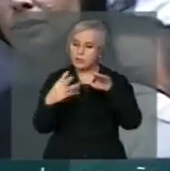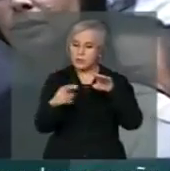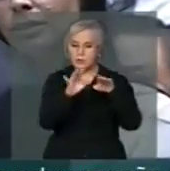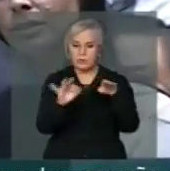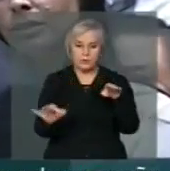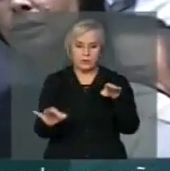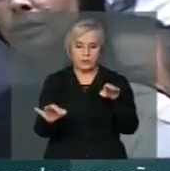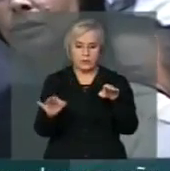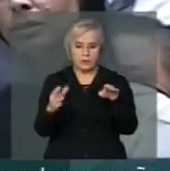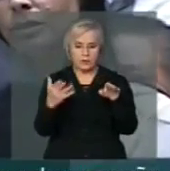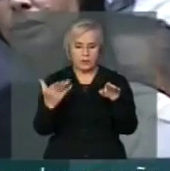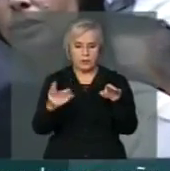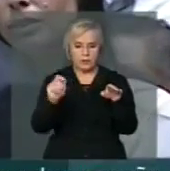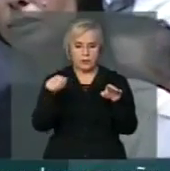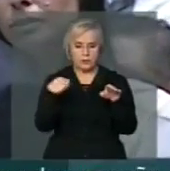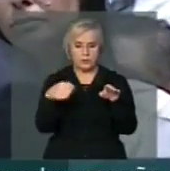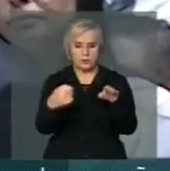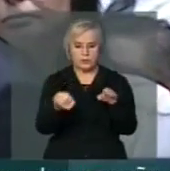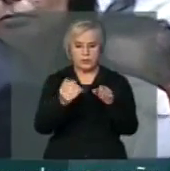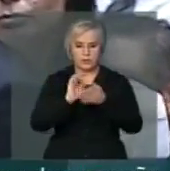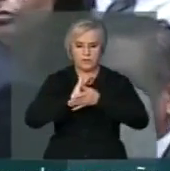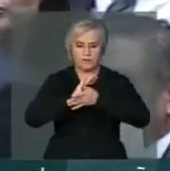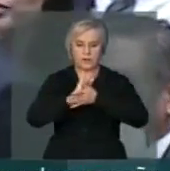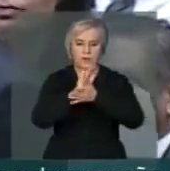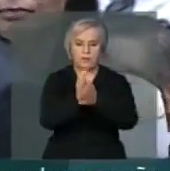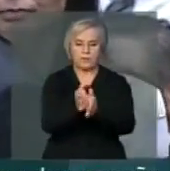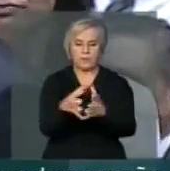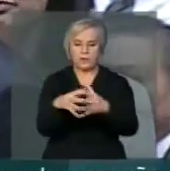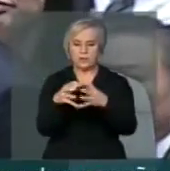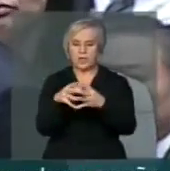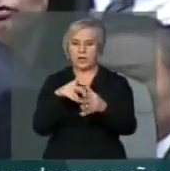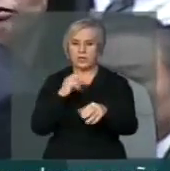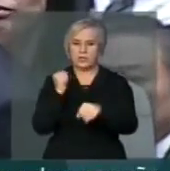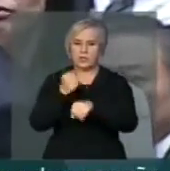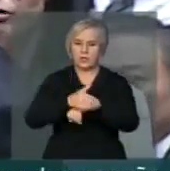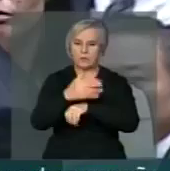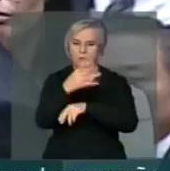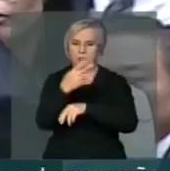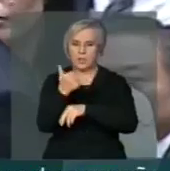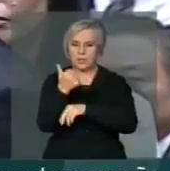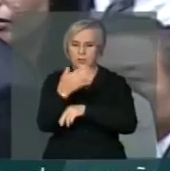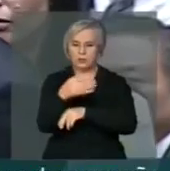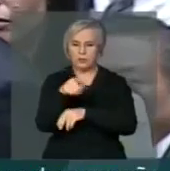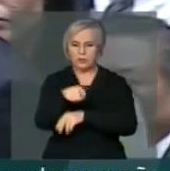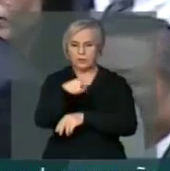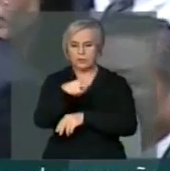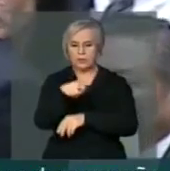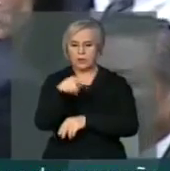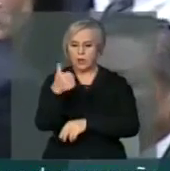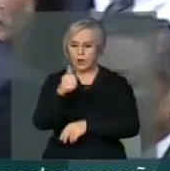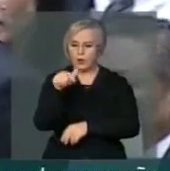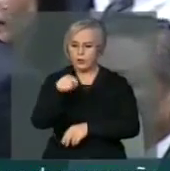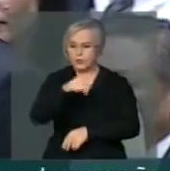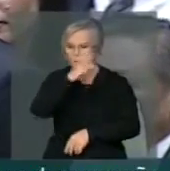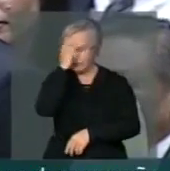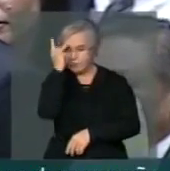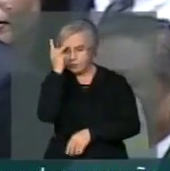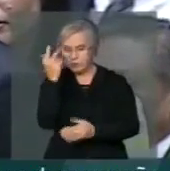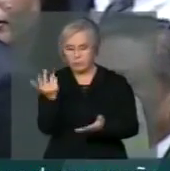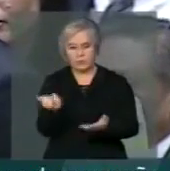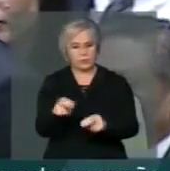matar um setor que emprega diretamente 14 mil pessoas e indiretamente 11 mil pessoas.